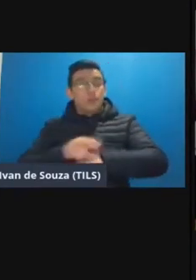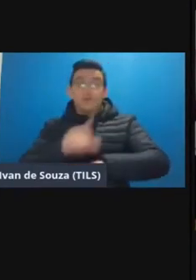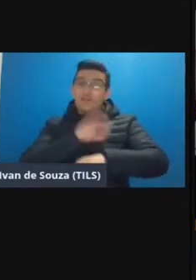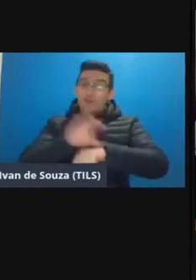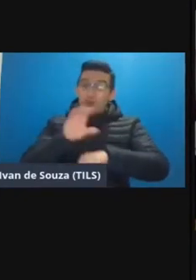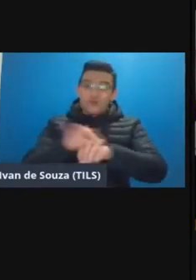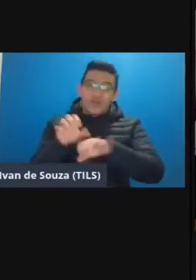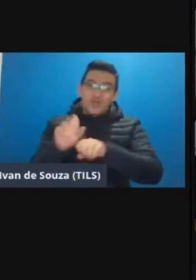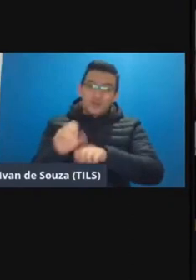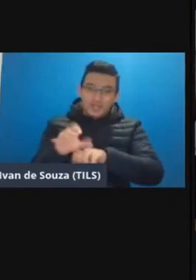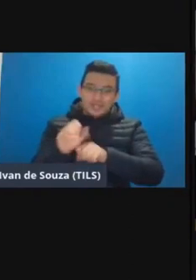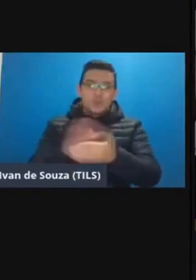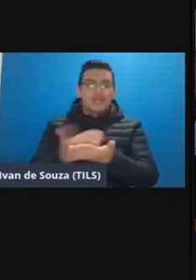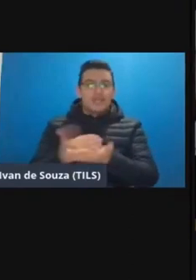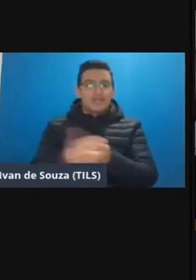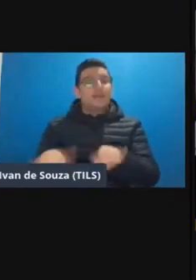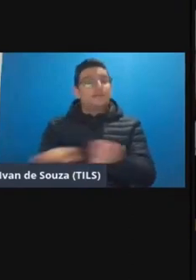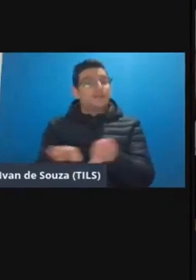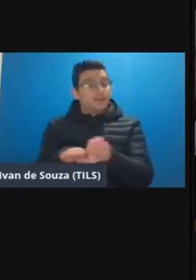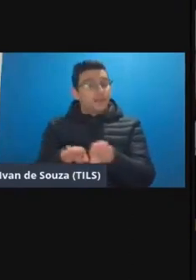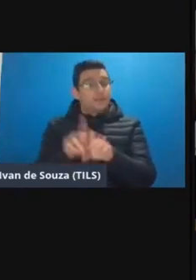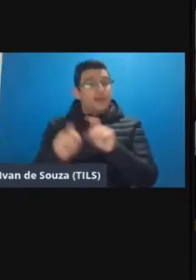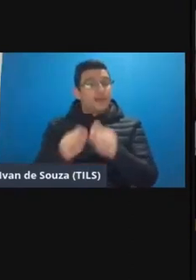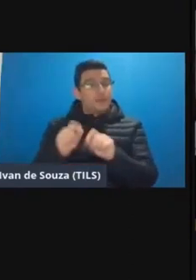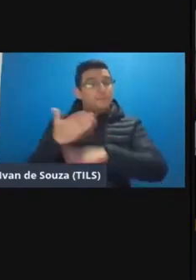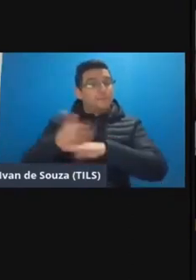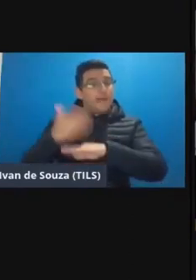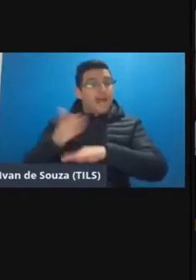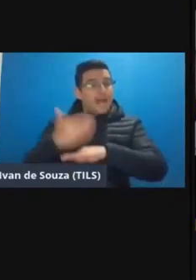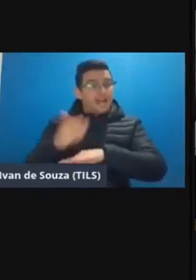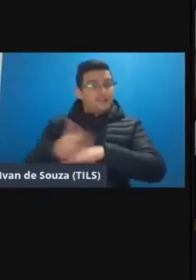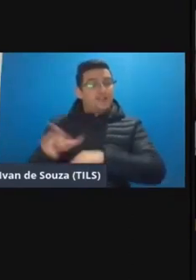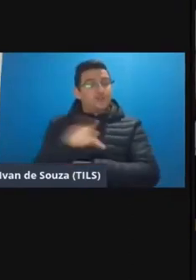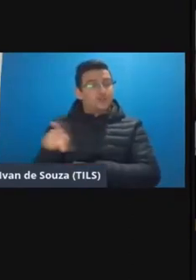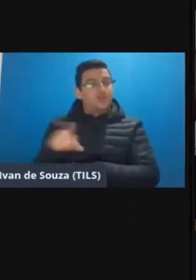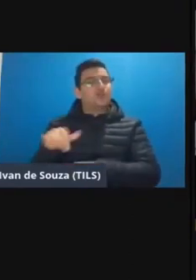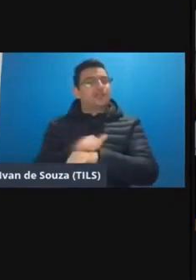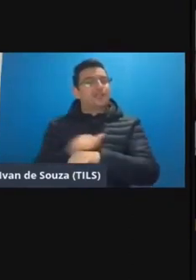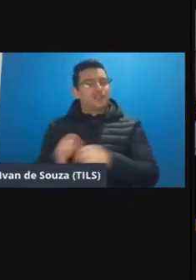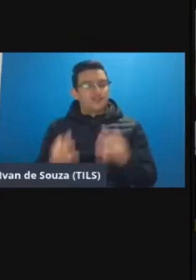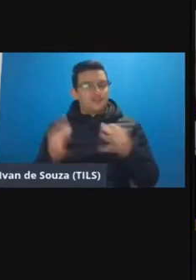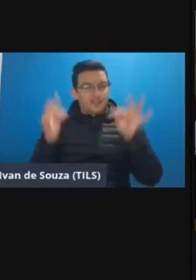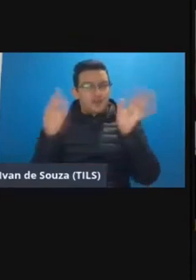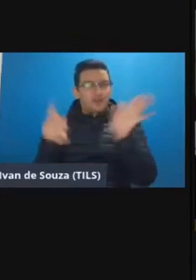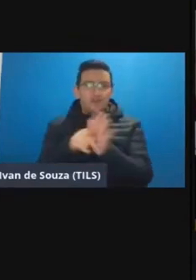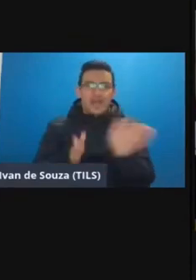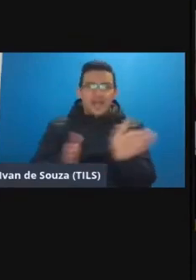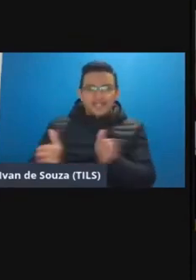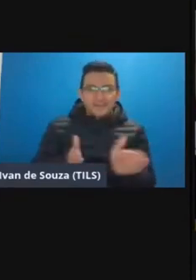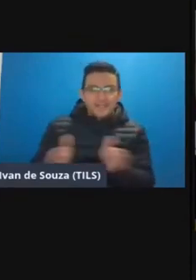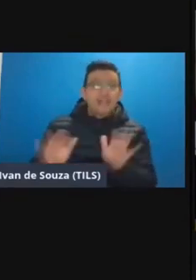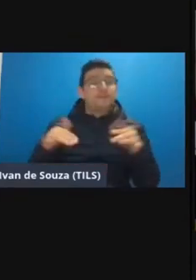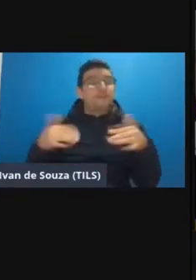educação híbrida e também é práticas docentes com recursos tecnológicos de acessibilidade então